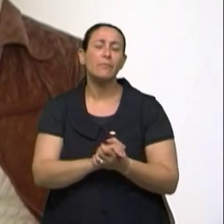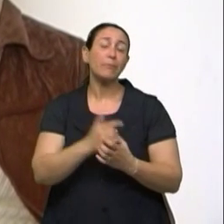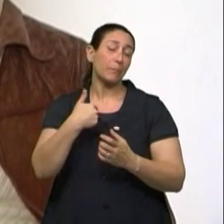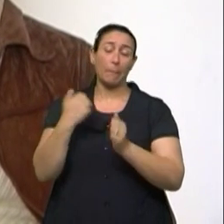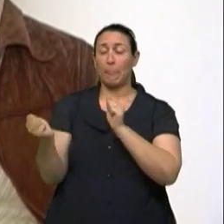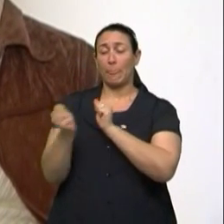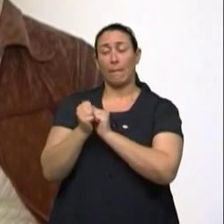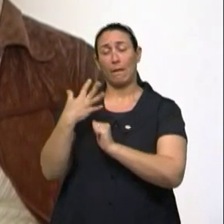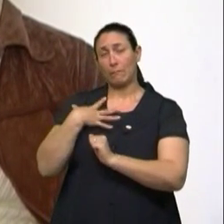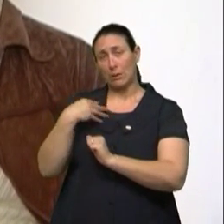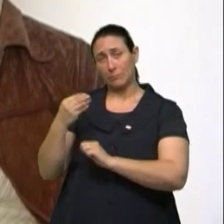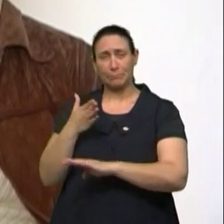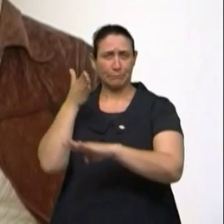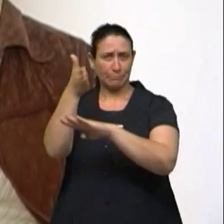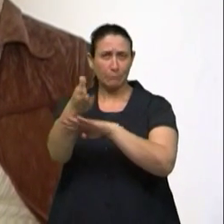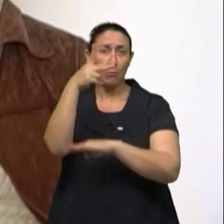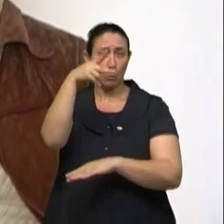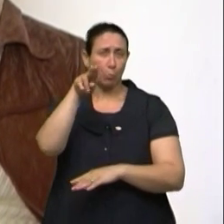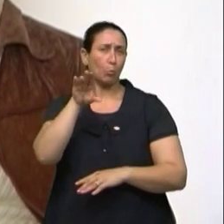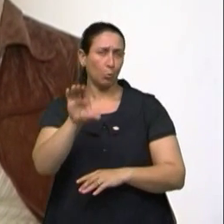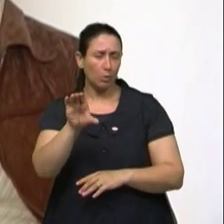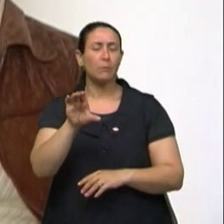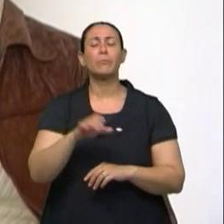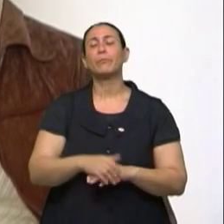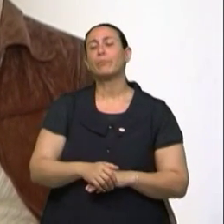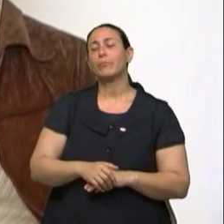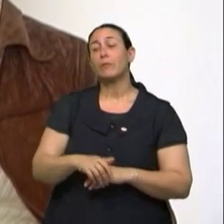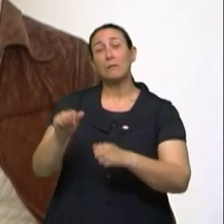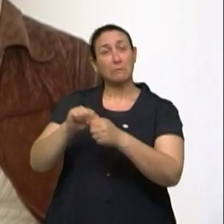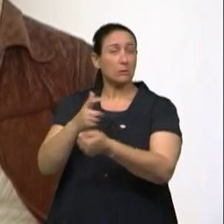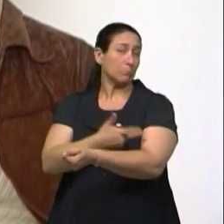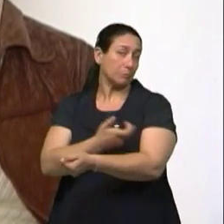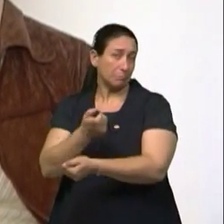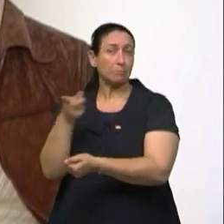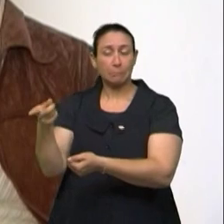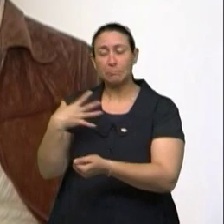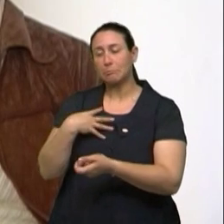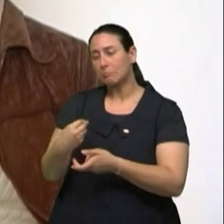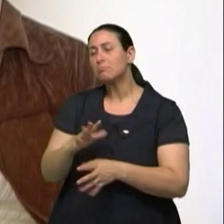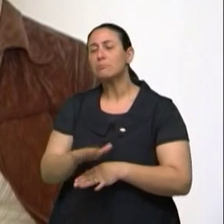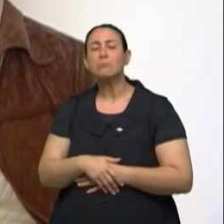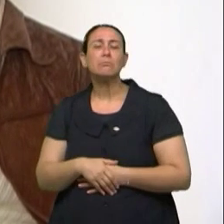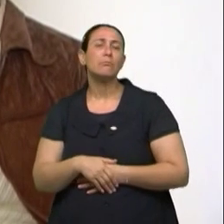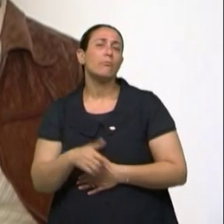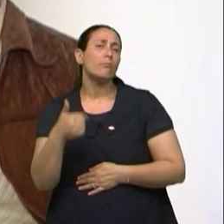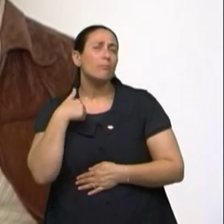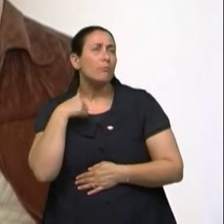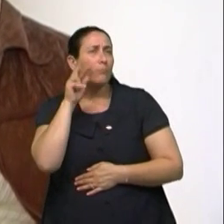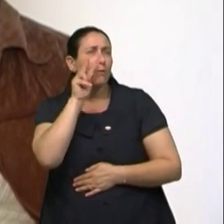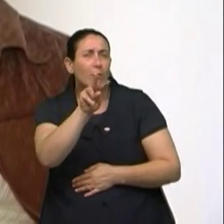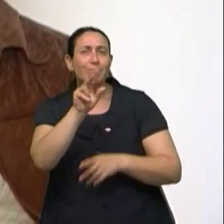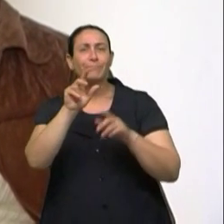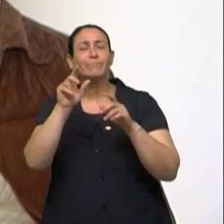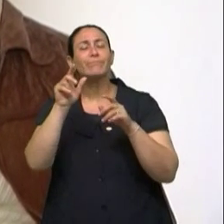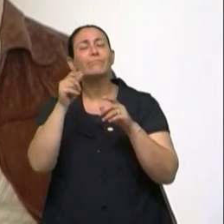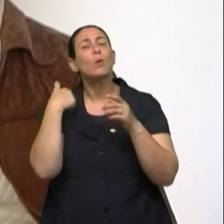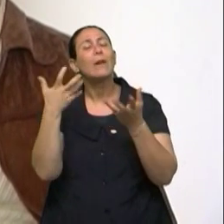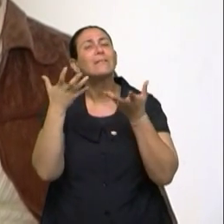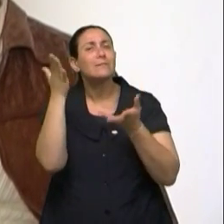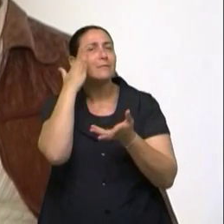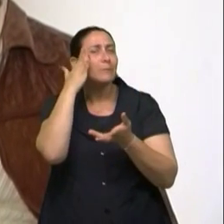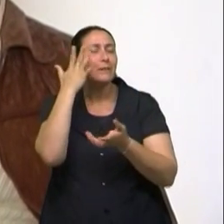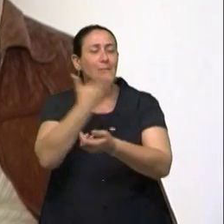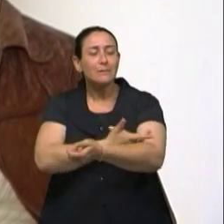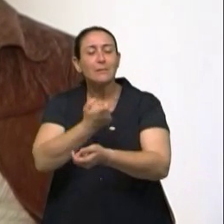filha para fazer um exame na PUC. Aí, chegando lá na PUC, eu vi a parte que a gente faz exame para